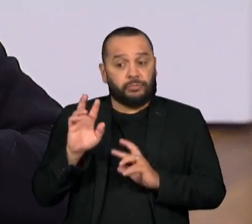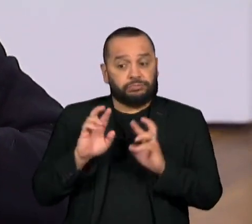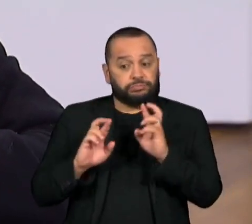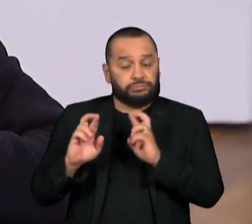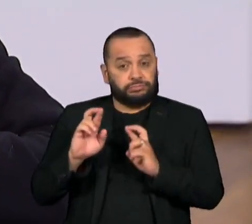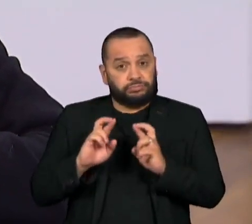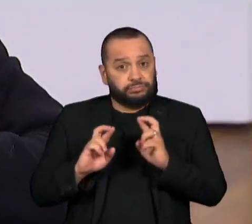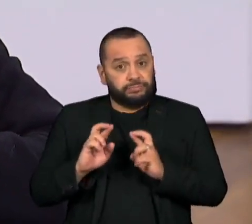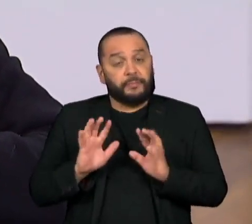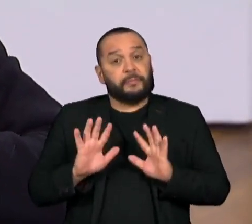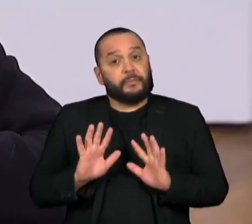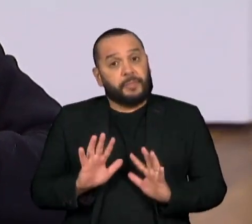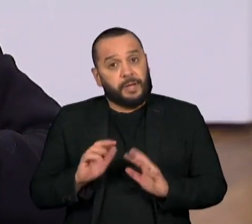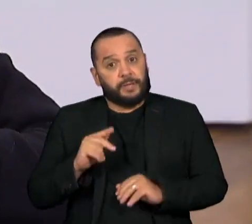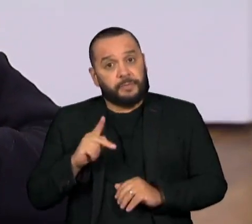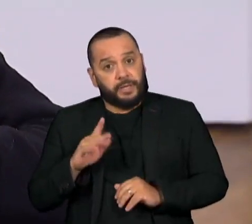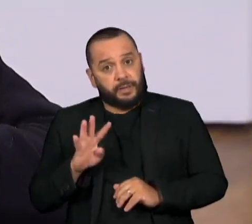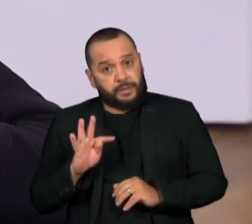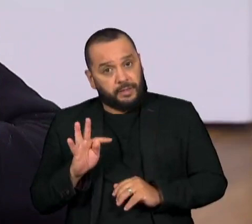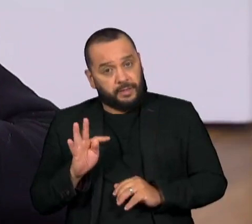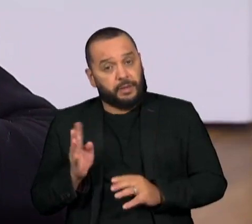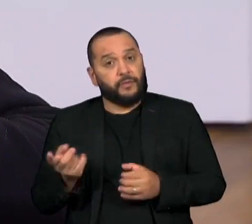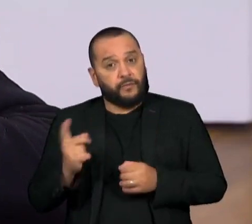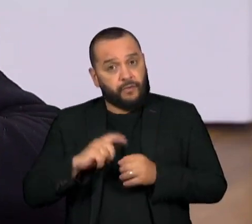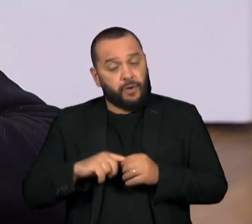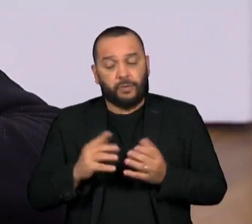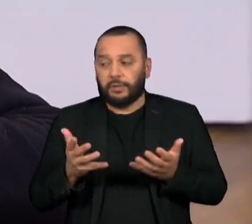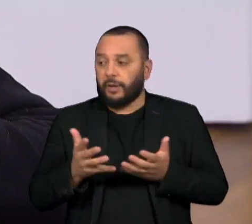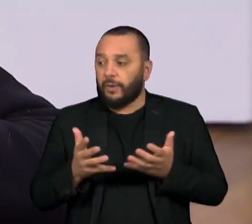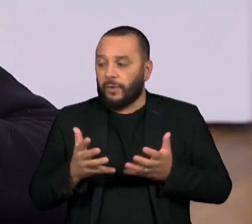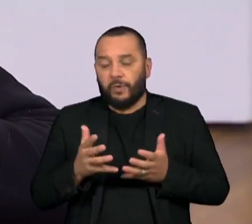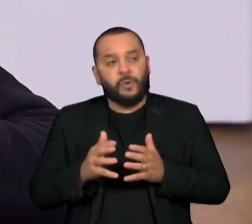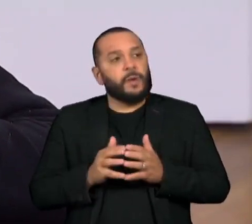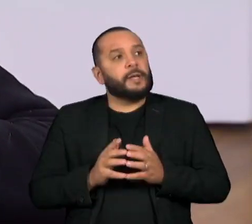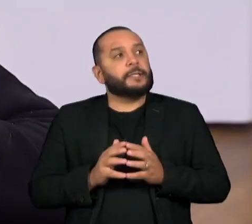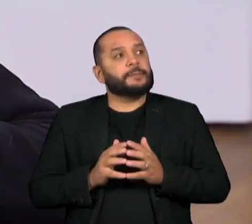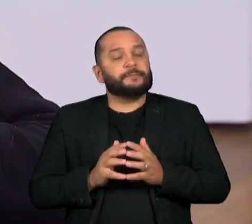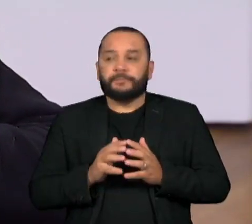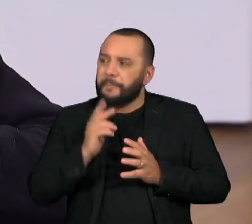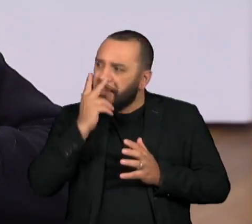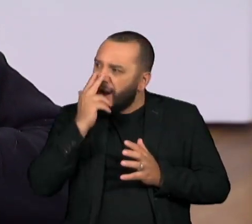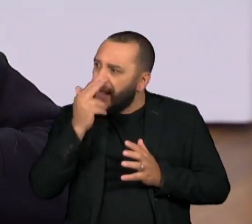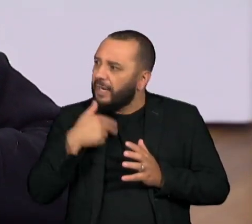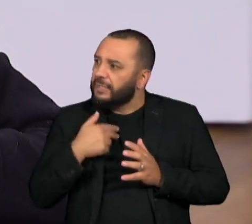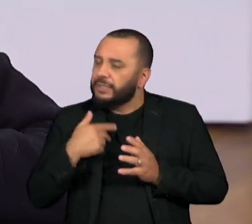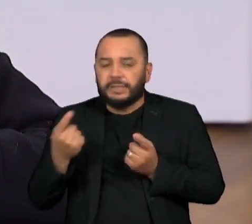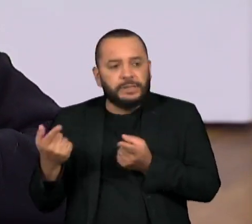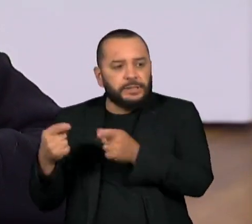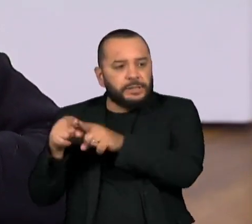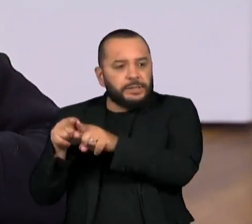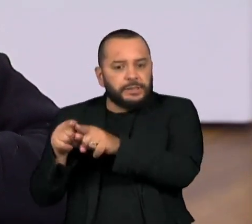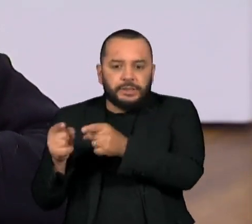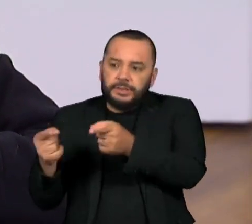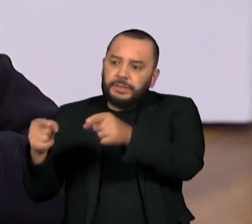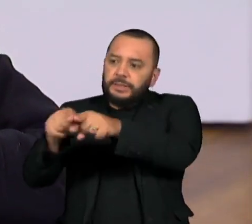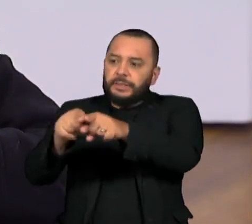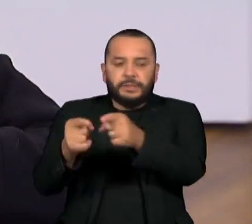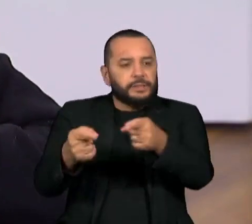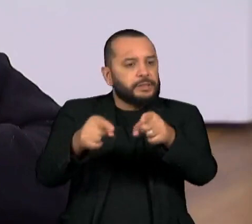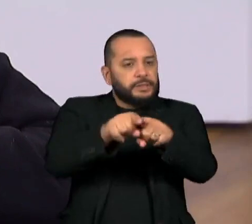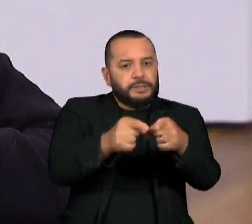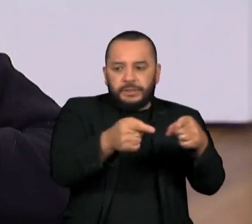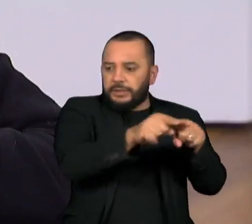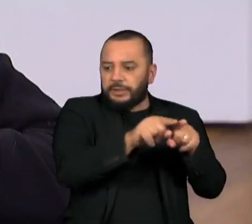PT volta agora numa coligação ou numa frente um pouco mais